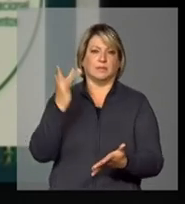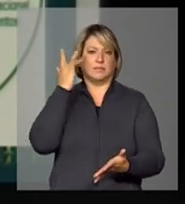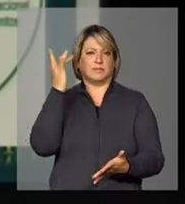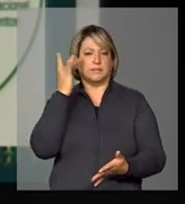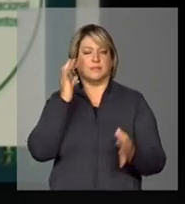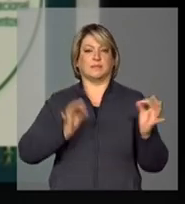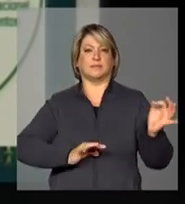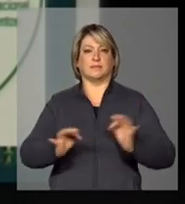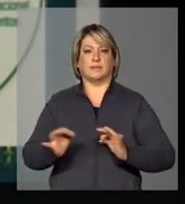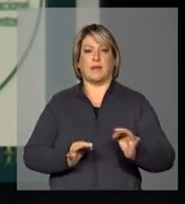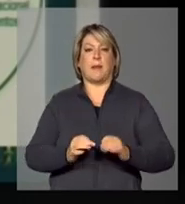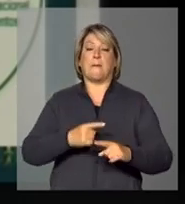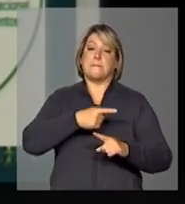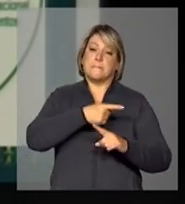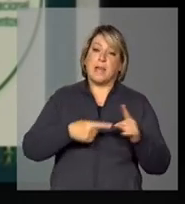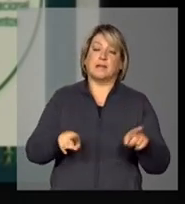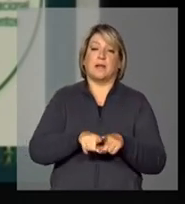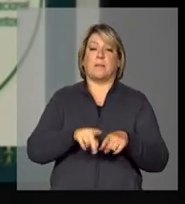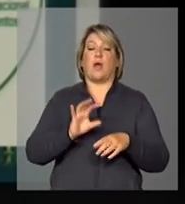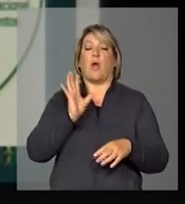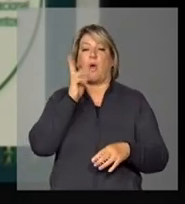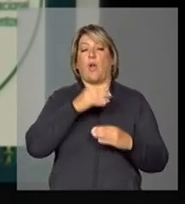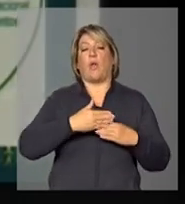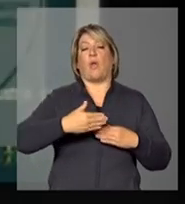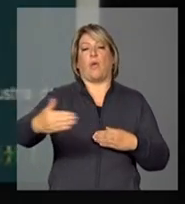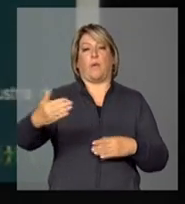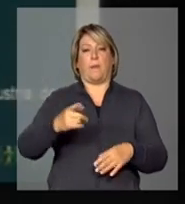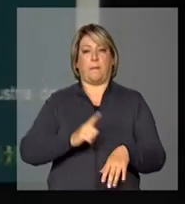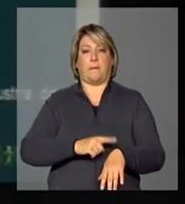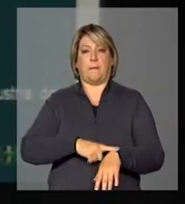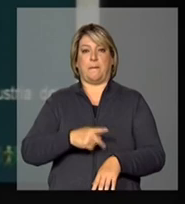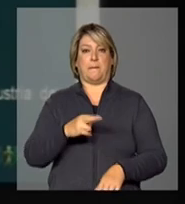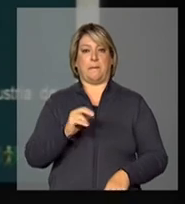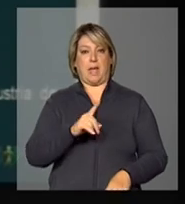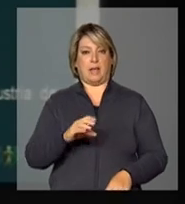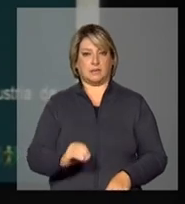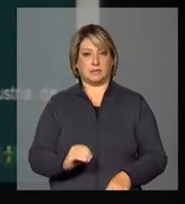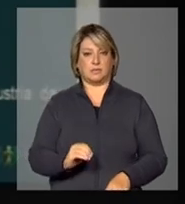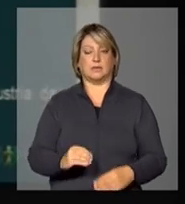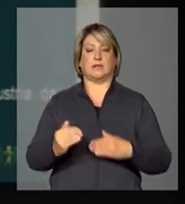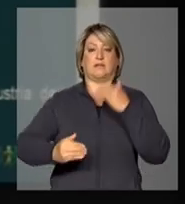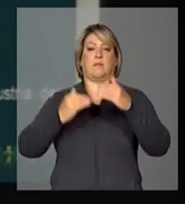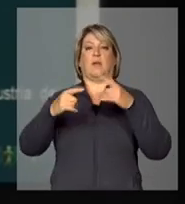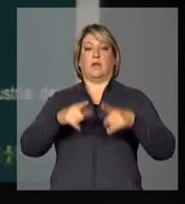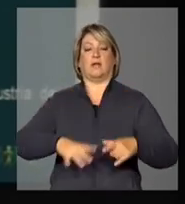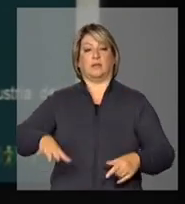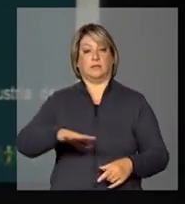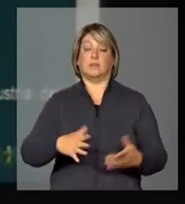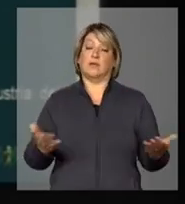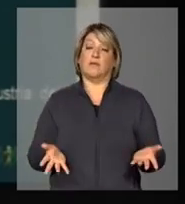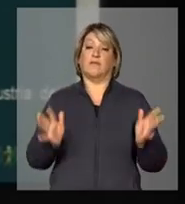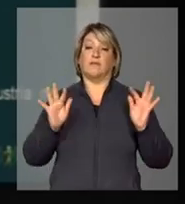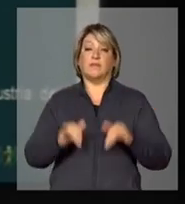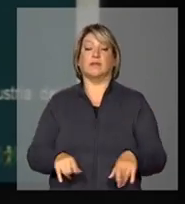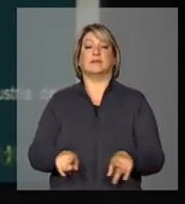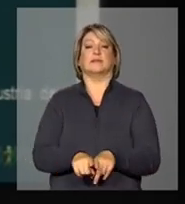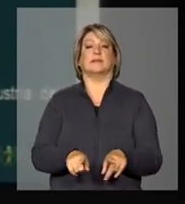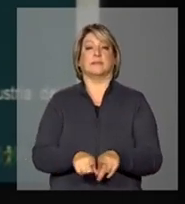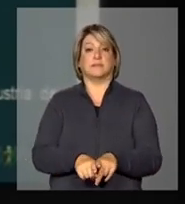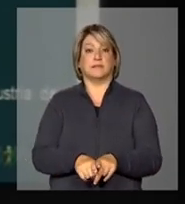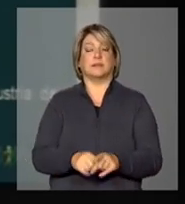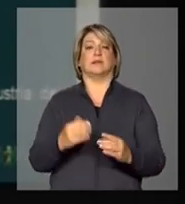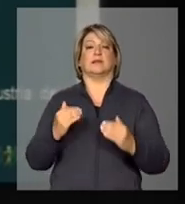de médio e longo prazo, de estruturação, de desenvolvimento regional. Por fim, a questão também do desenvolvimento